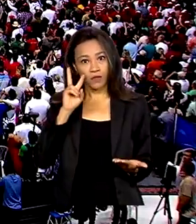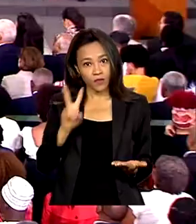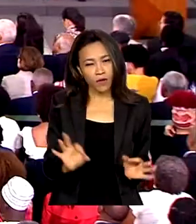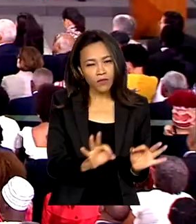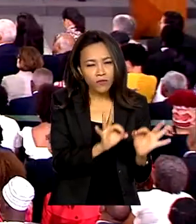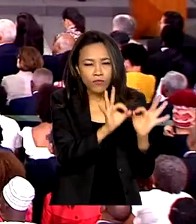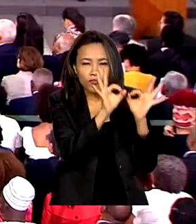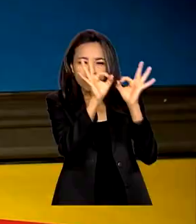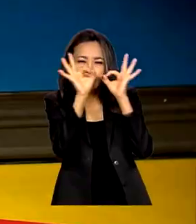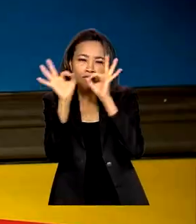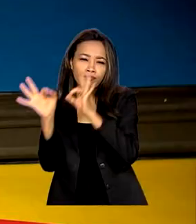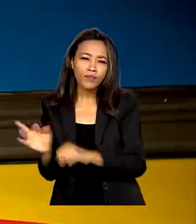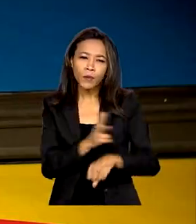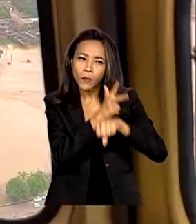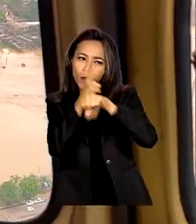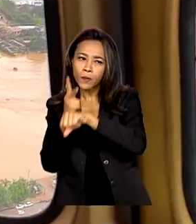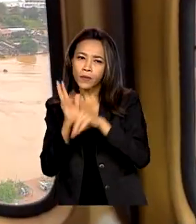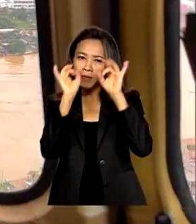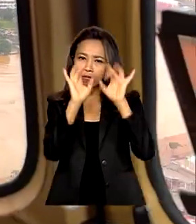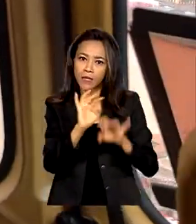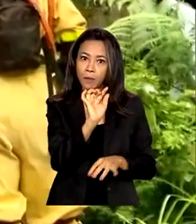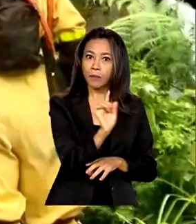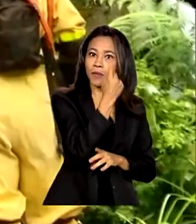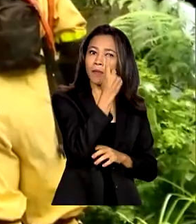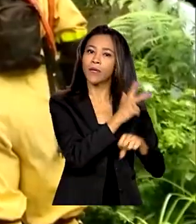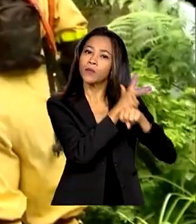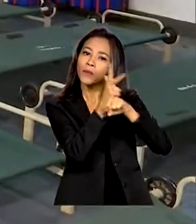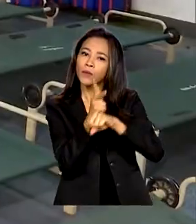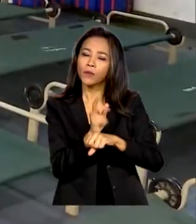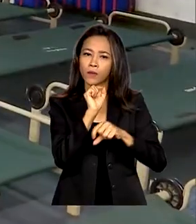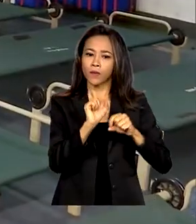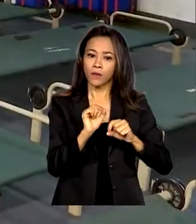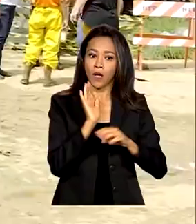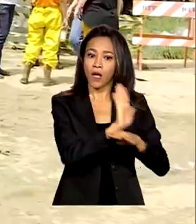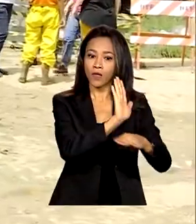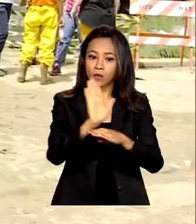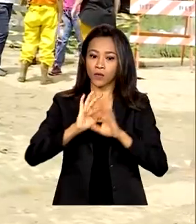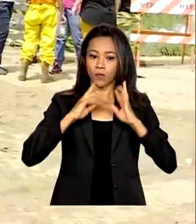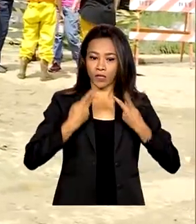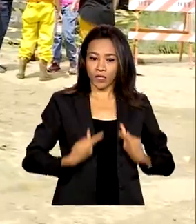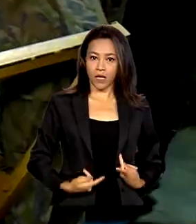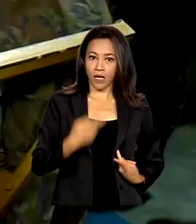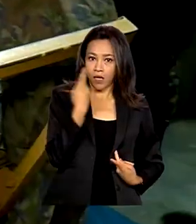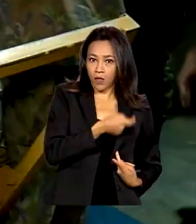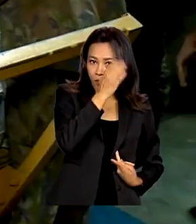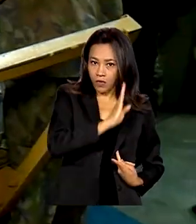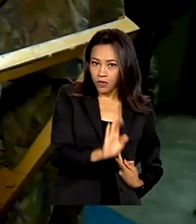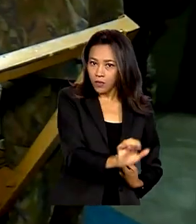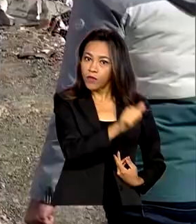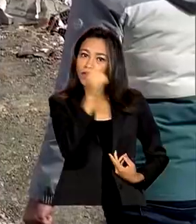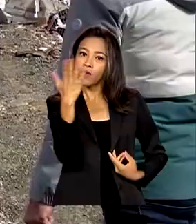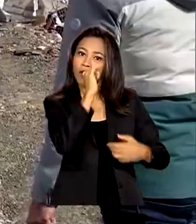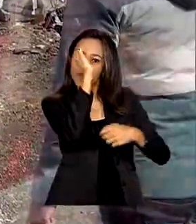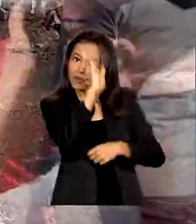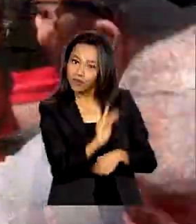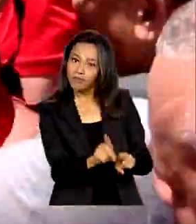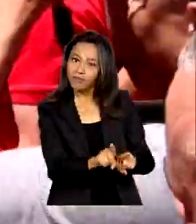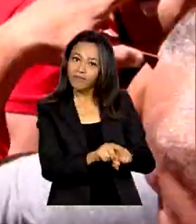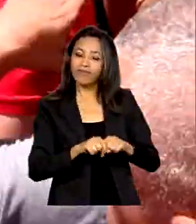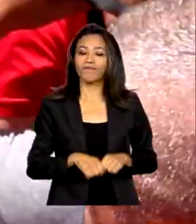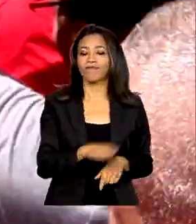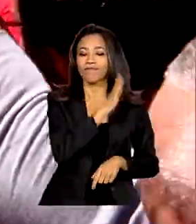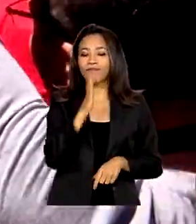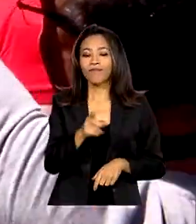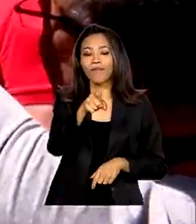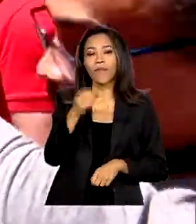acompanha uma série especial. Na primeira reportagem, as ações humanitárias realizadas aqui no Brasil e em outros países. No